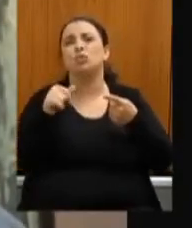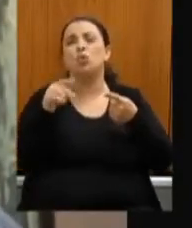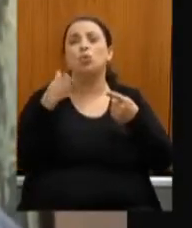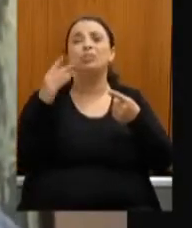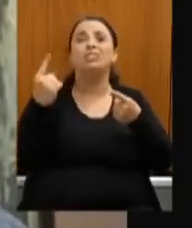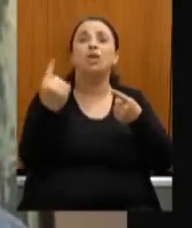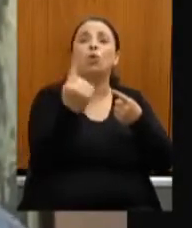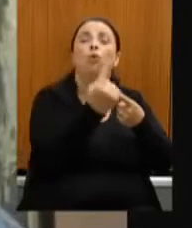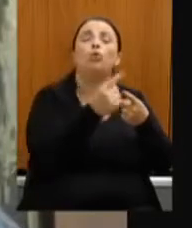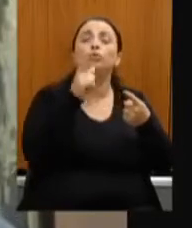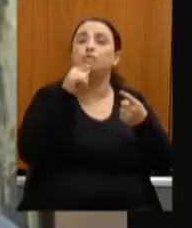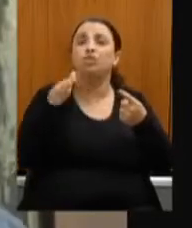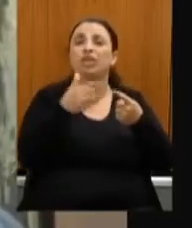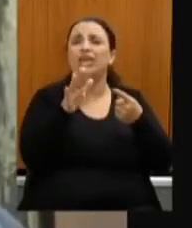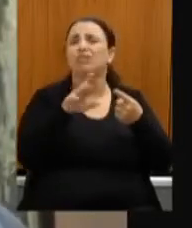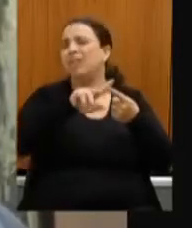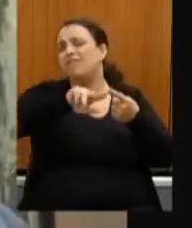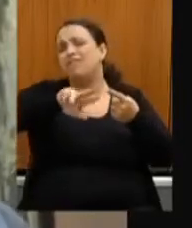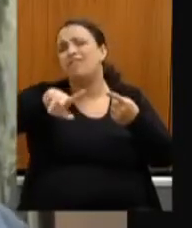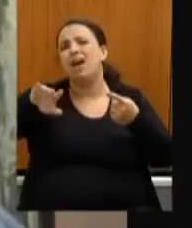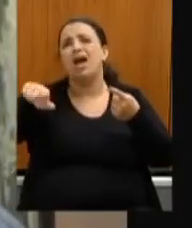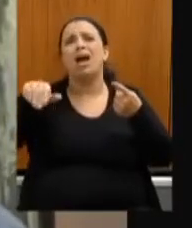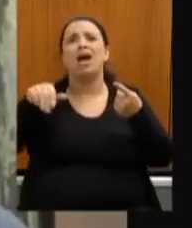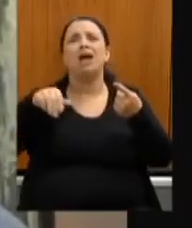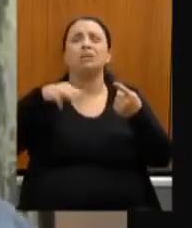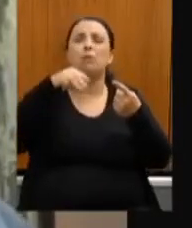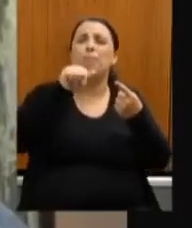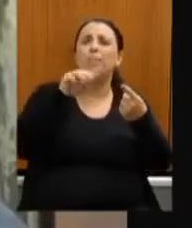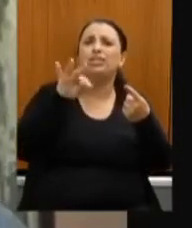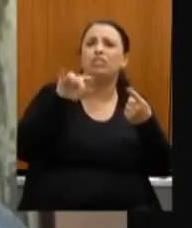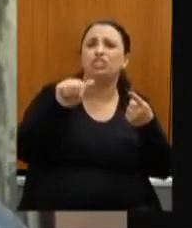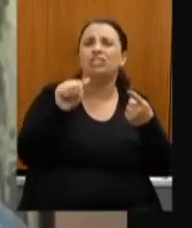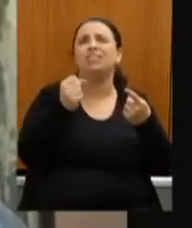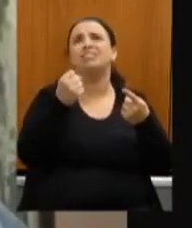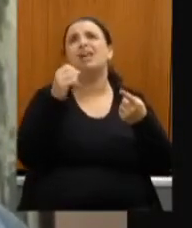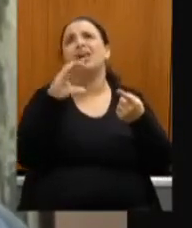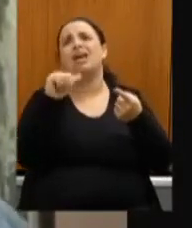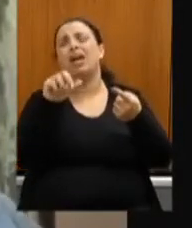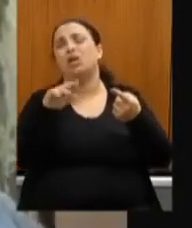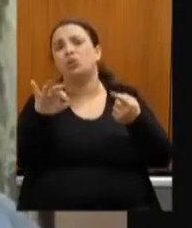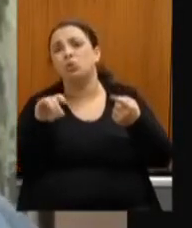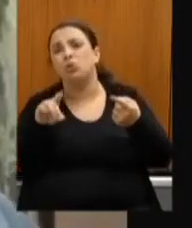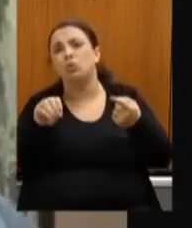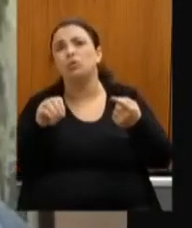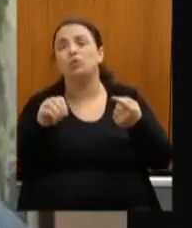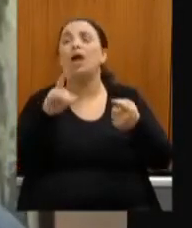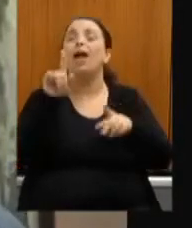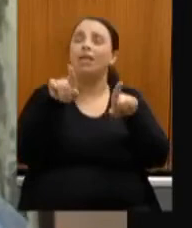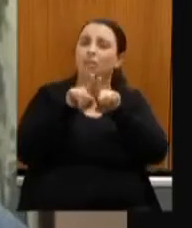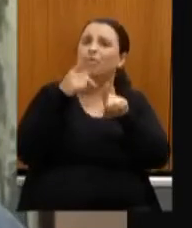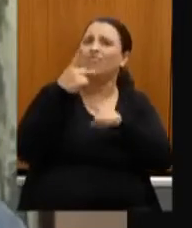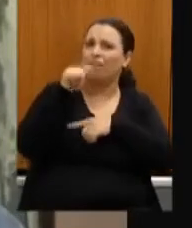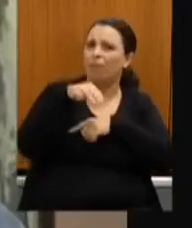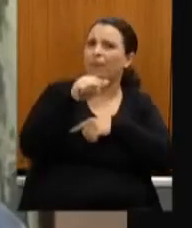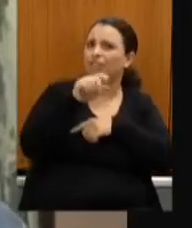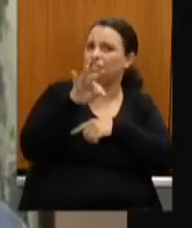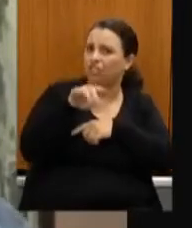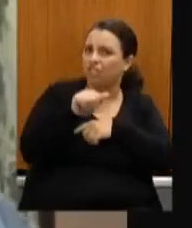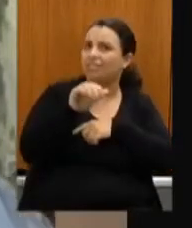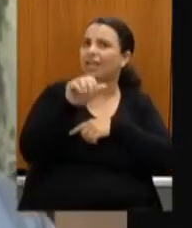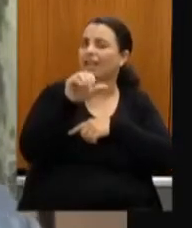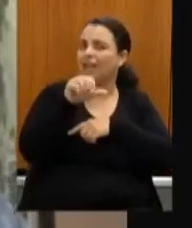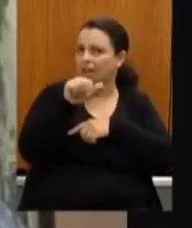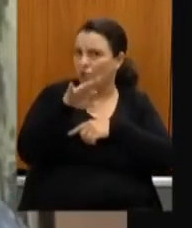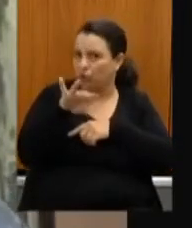Manga Itacarambi Matias Cardoso por falar em Matias Cardoso secretário só sabe que Matias